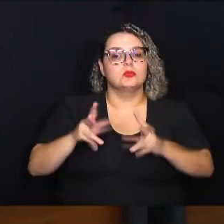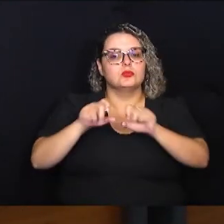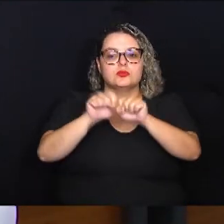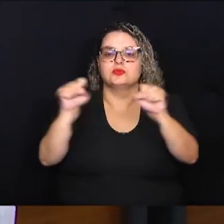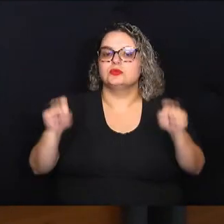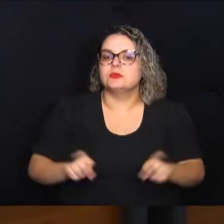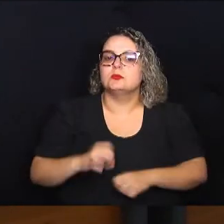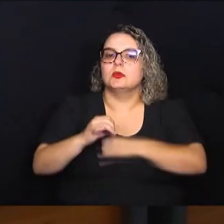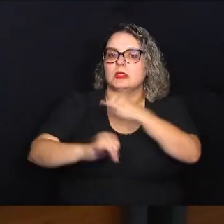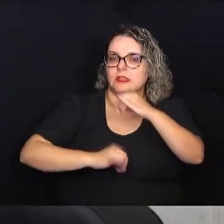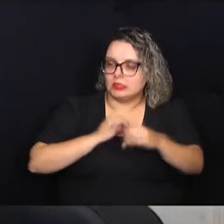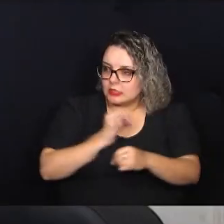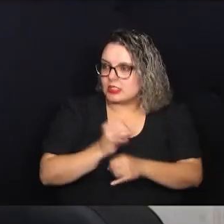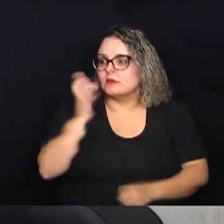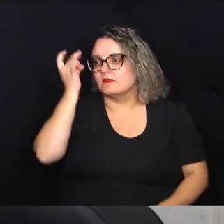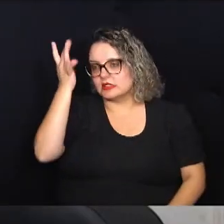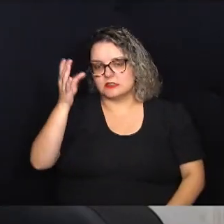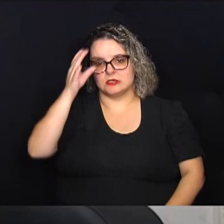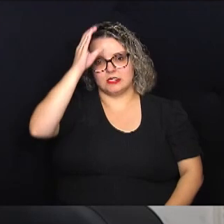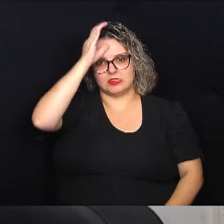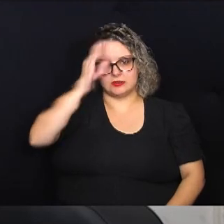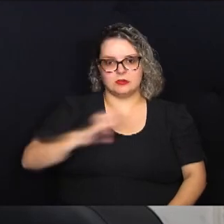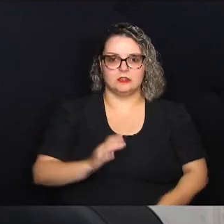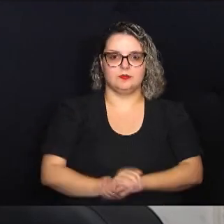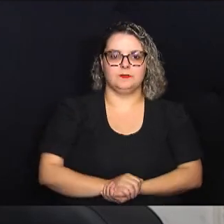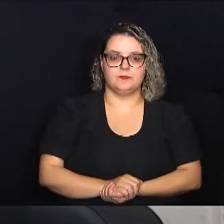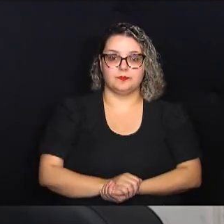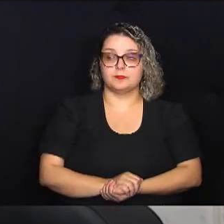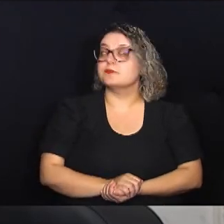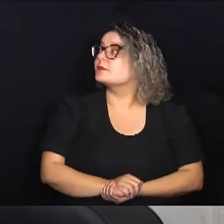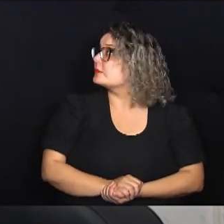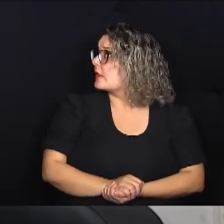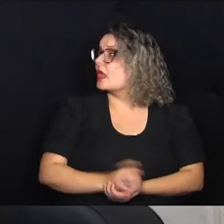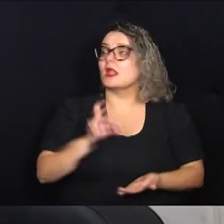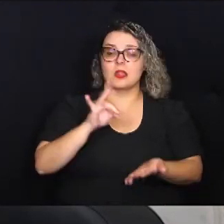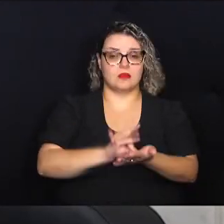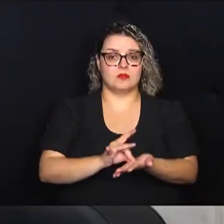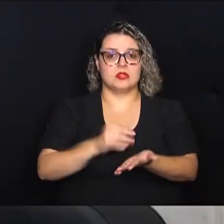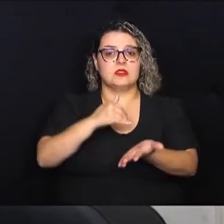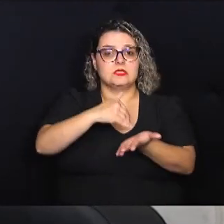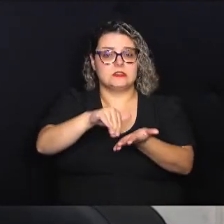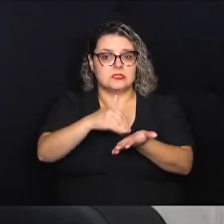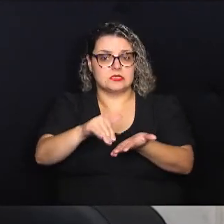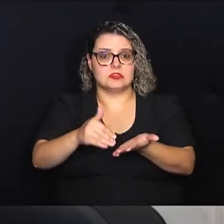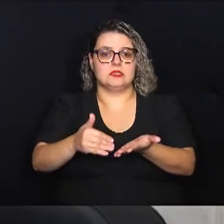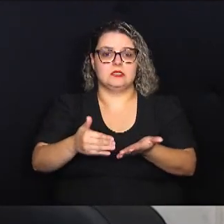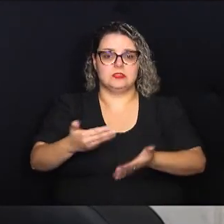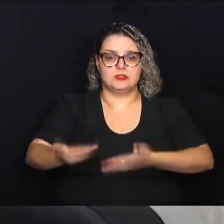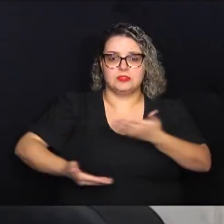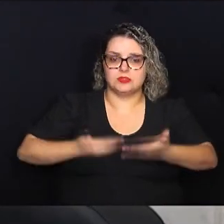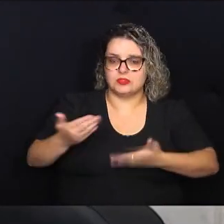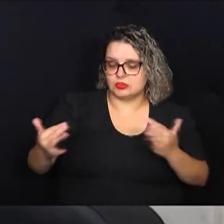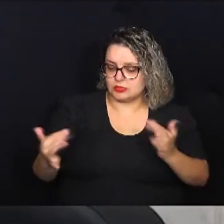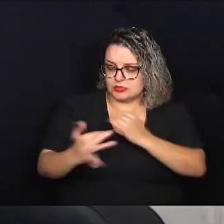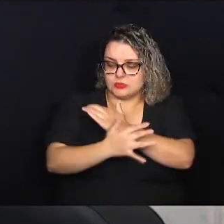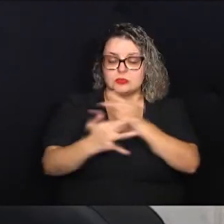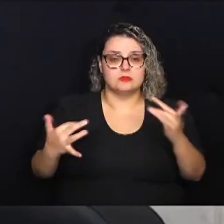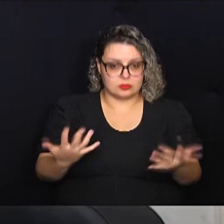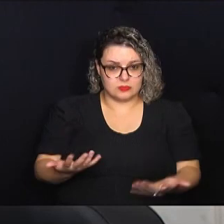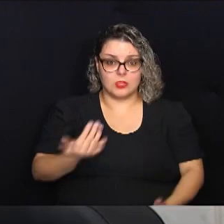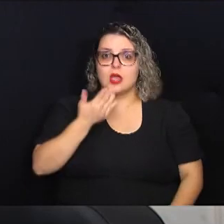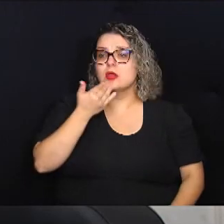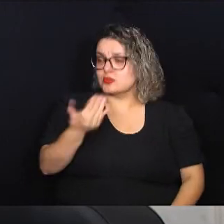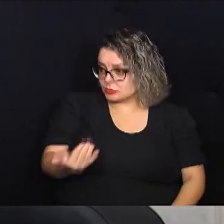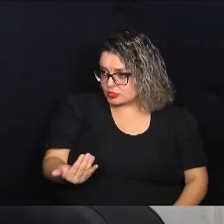você facilita a vida do cidadão. Na verdade, na Secretaria de Urbanismo, a gente tem vários serviços que a gente presta à população de solicitações.